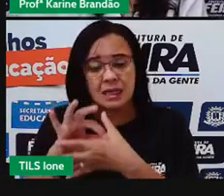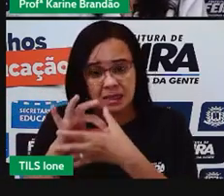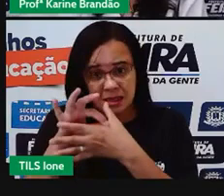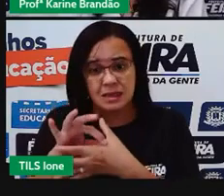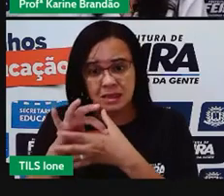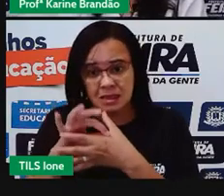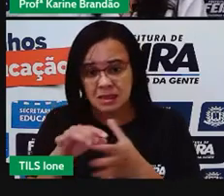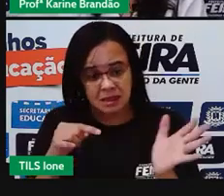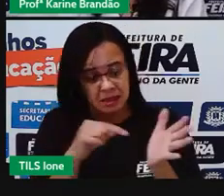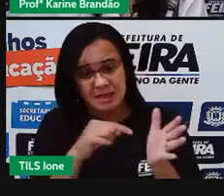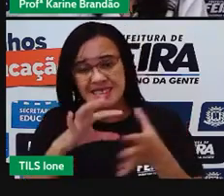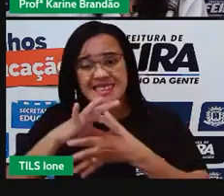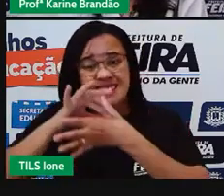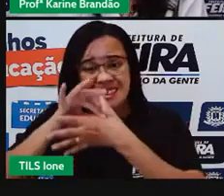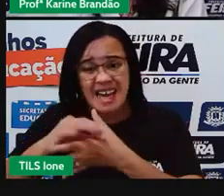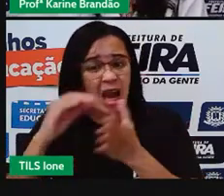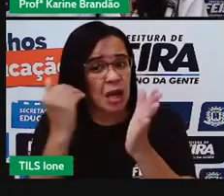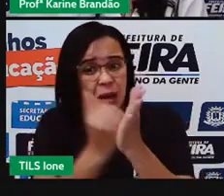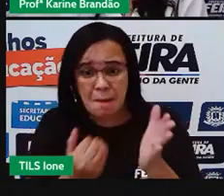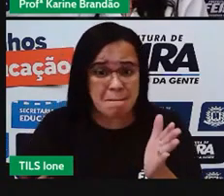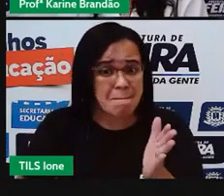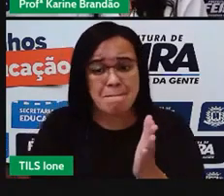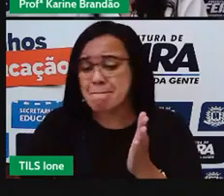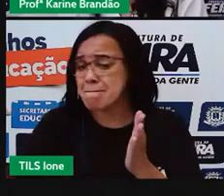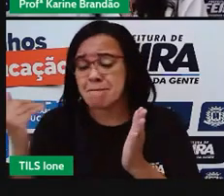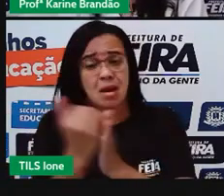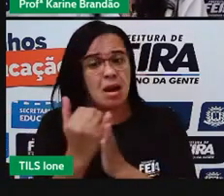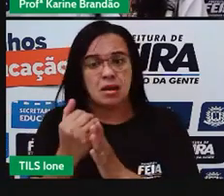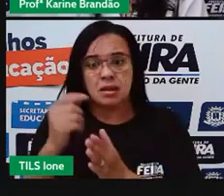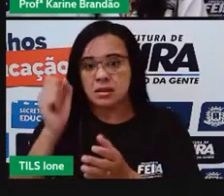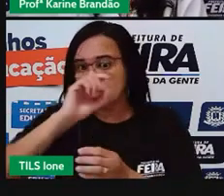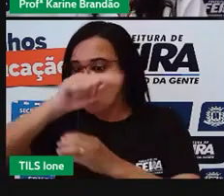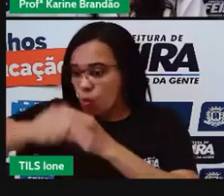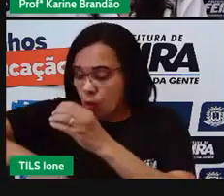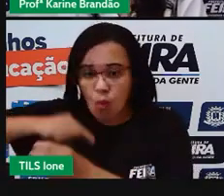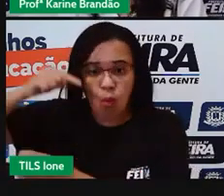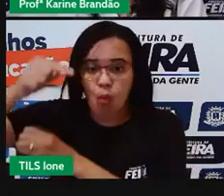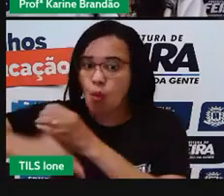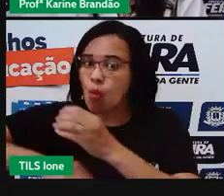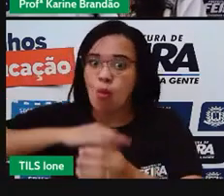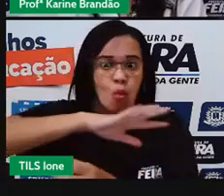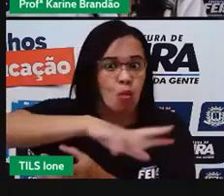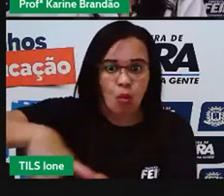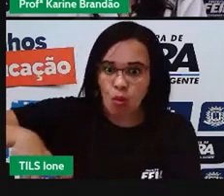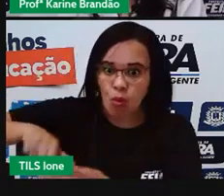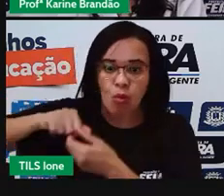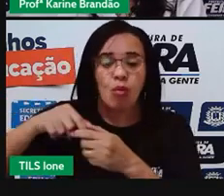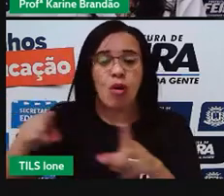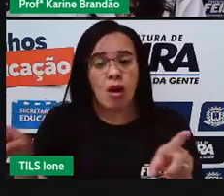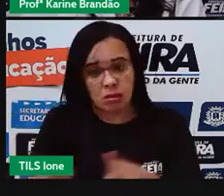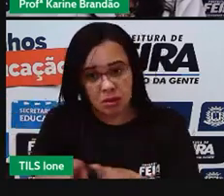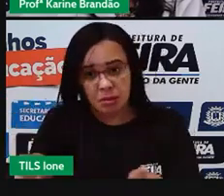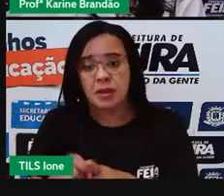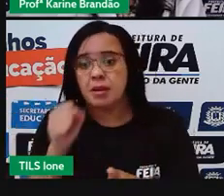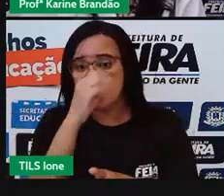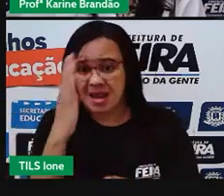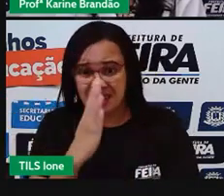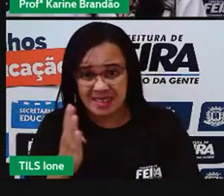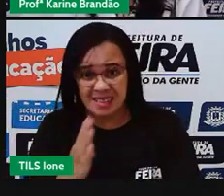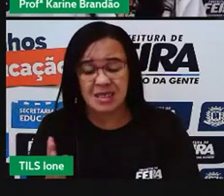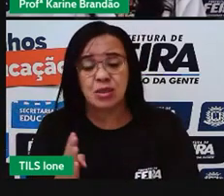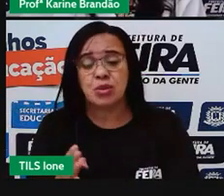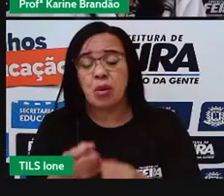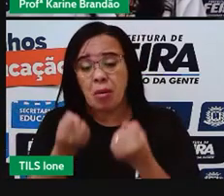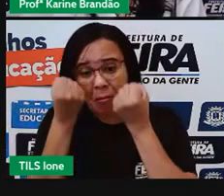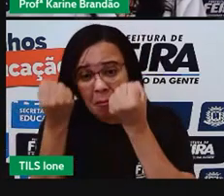mais gasta, mais consome água, né, no mundo, e aqui no Brasil isso tem um impacto muito grande, né,